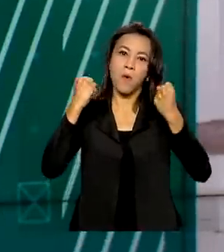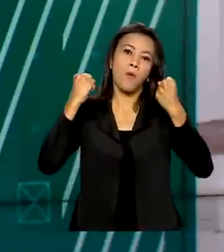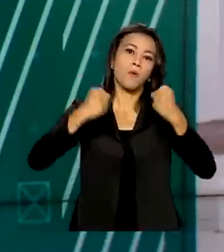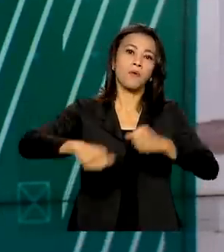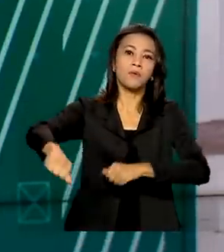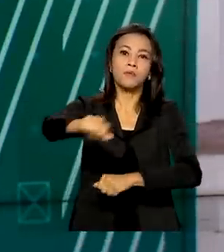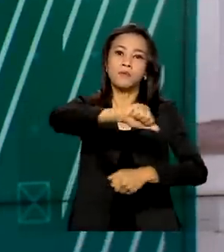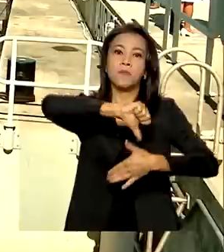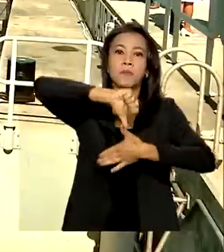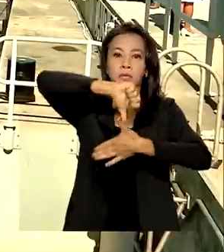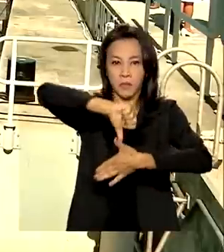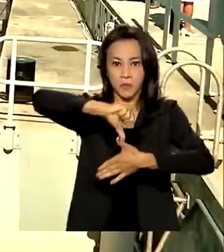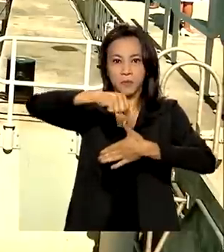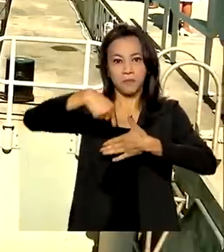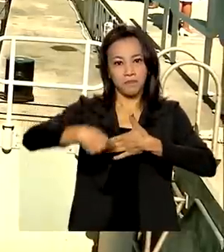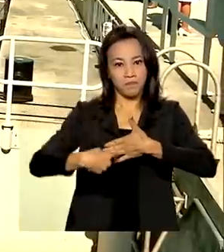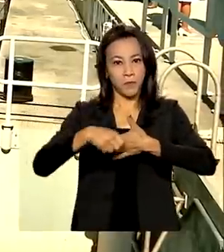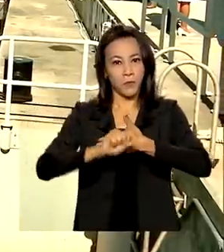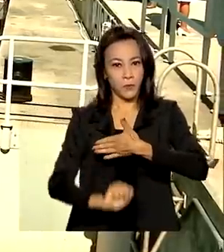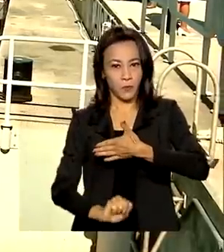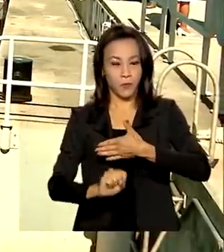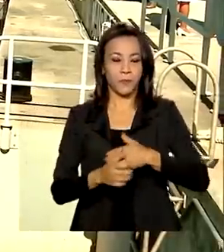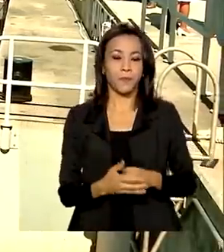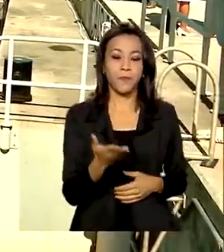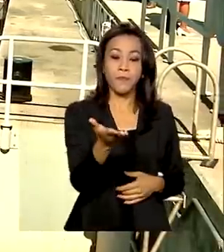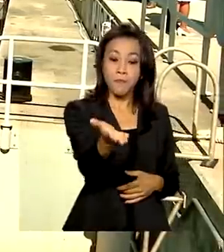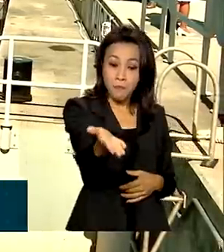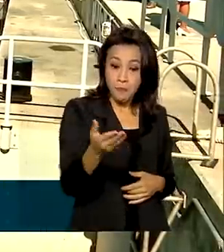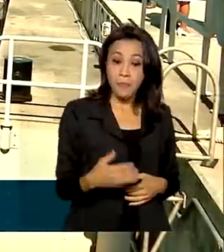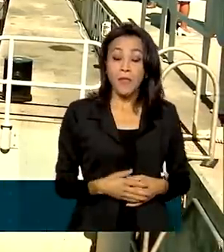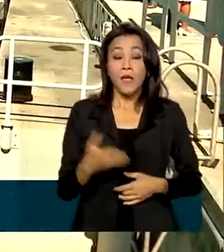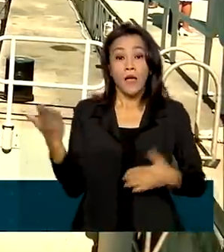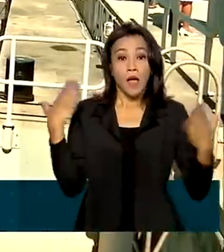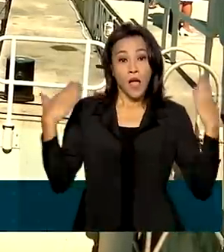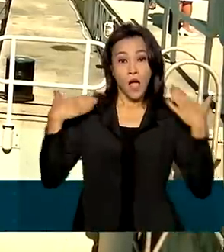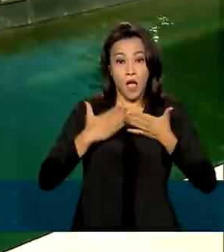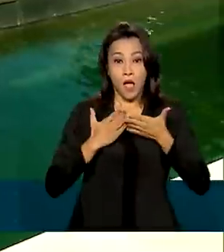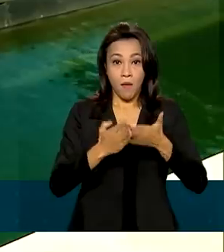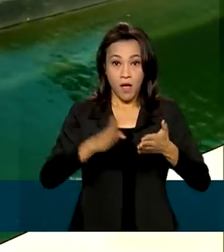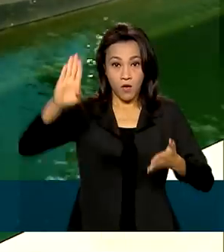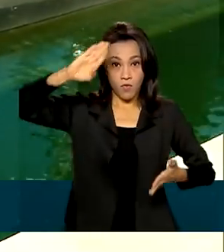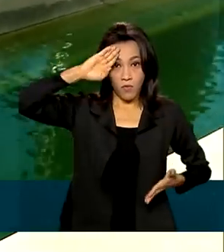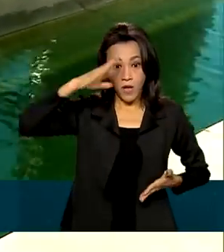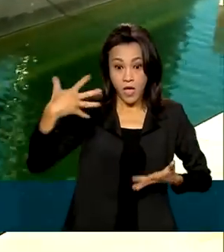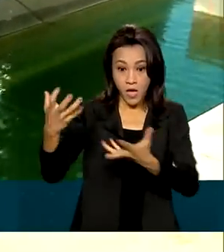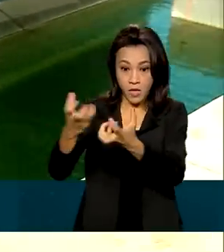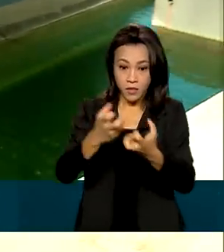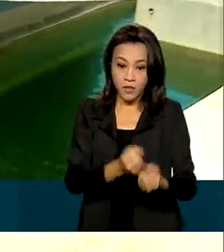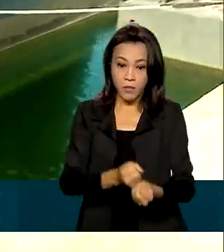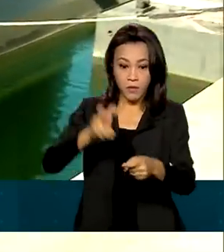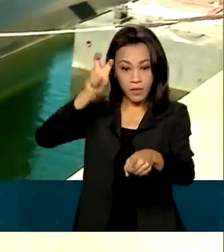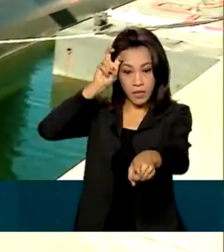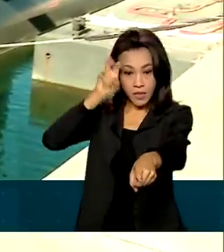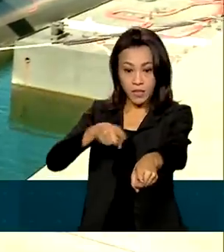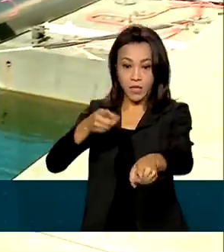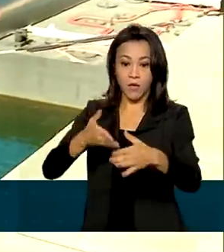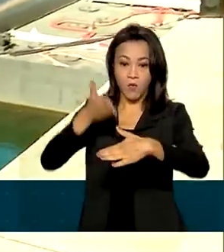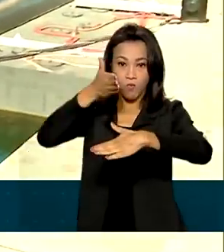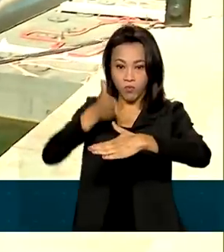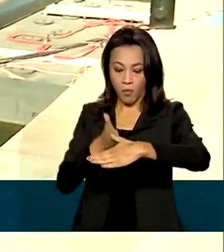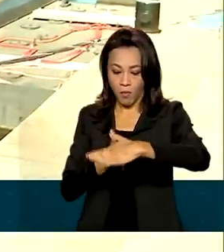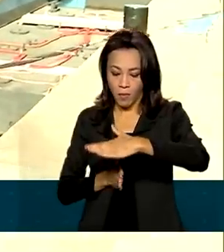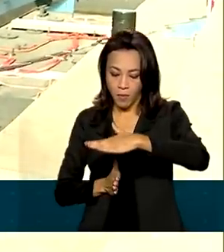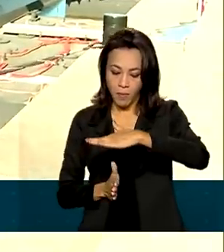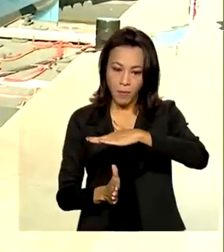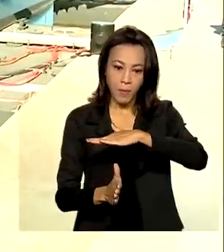América do Sul. A Marinha do Brasil recebeu nesta quinta-feira o submarino S-40 Riachuelo. A